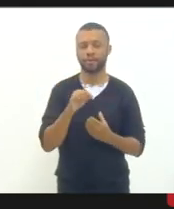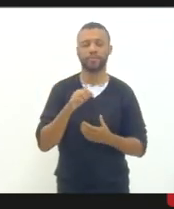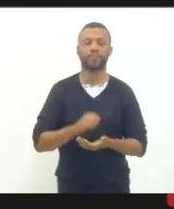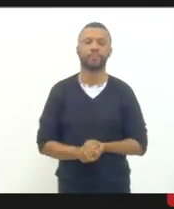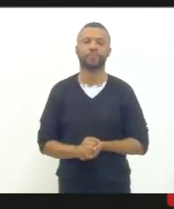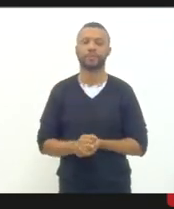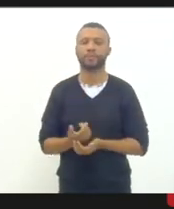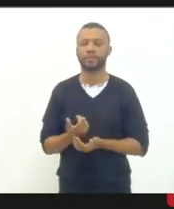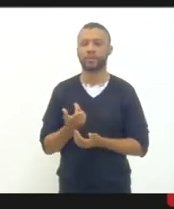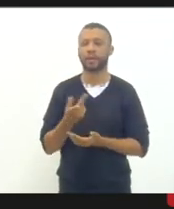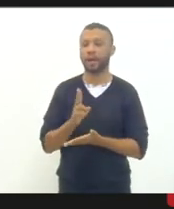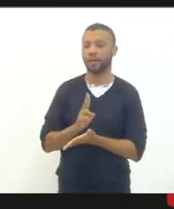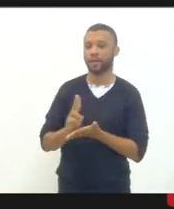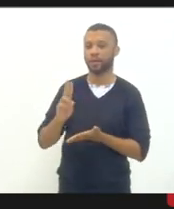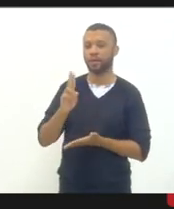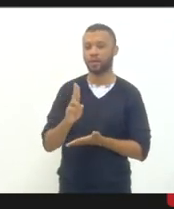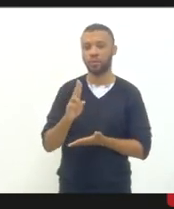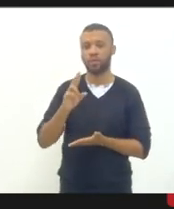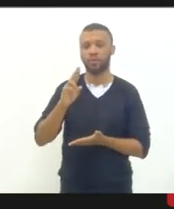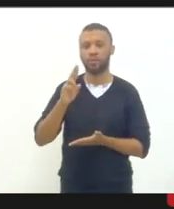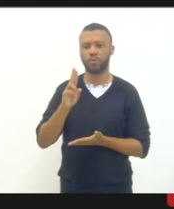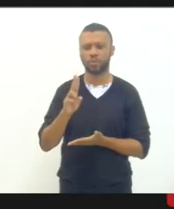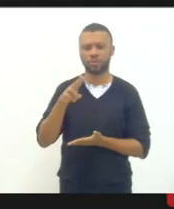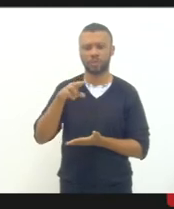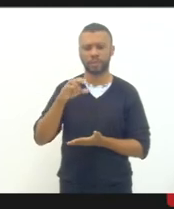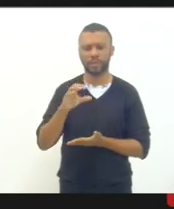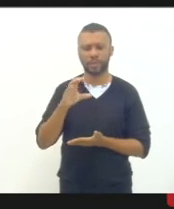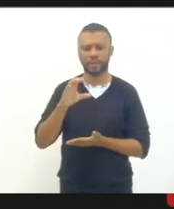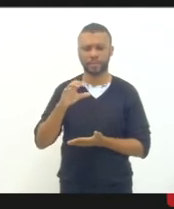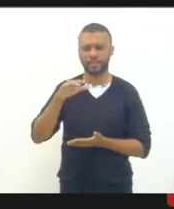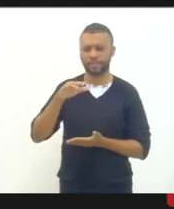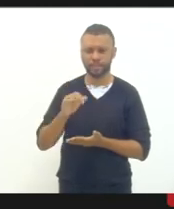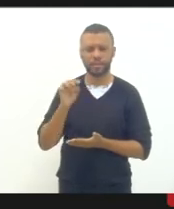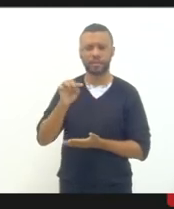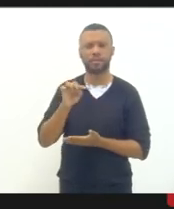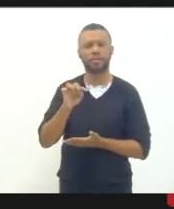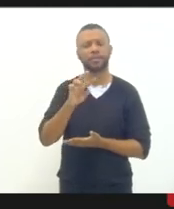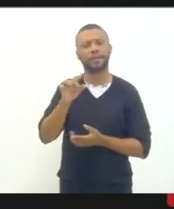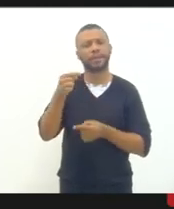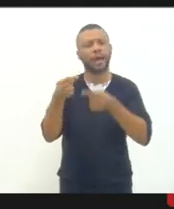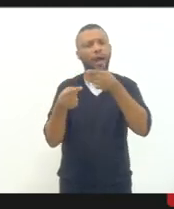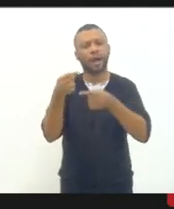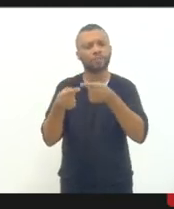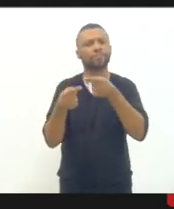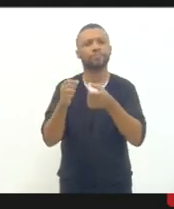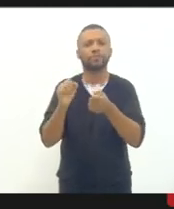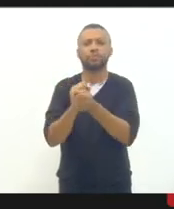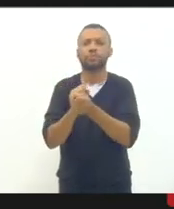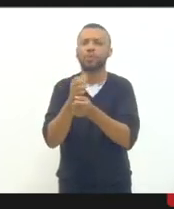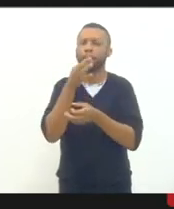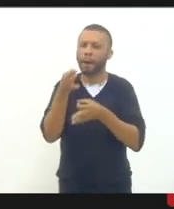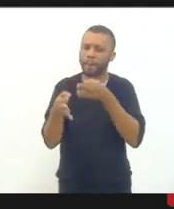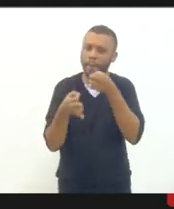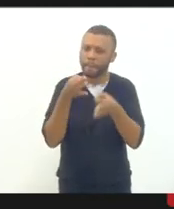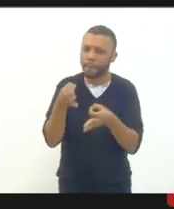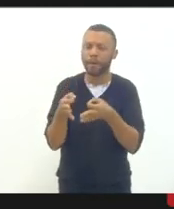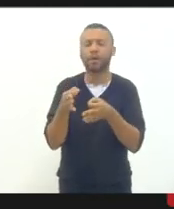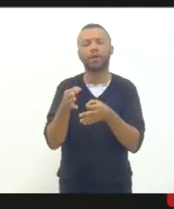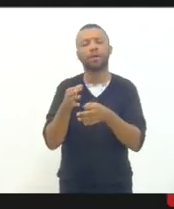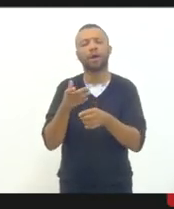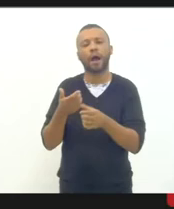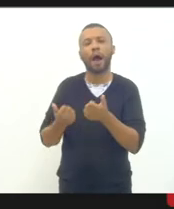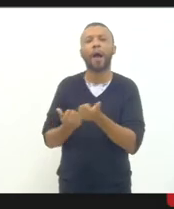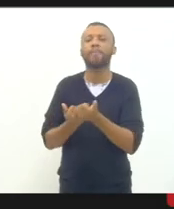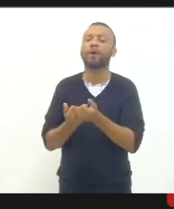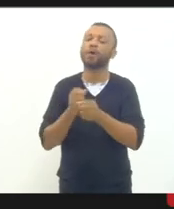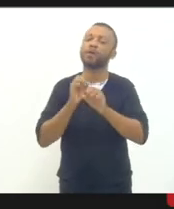vai estar junto com a comissão de educação fora estadual de educação nesses debates contribuindo para a educação do nosso estado